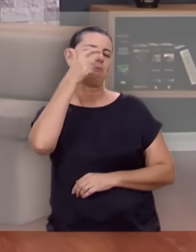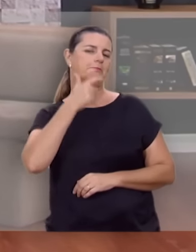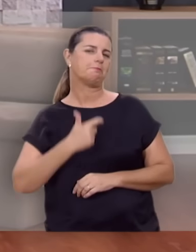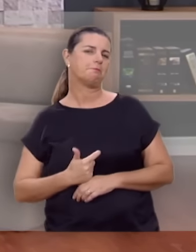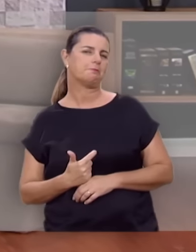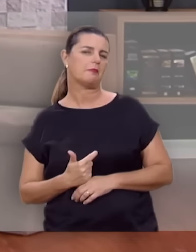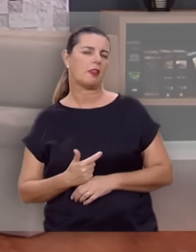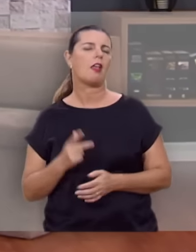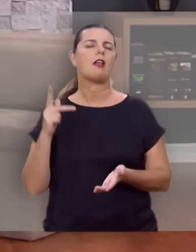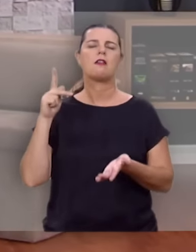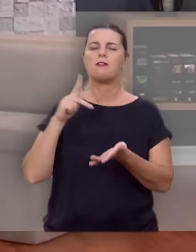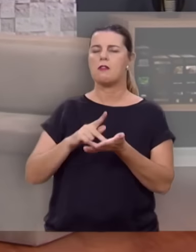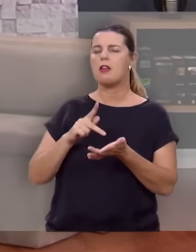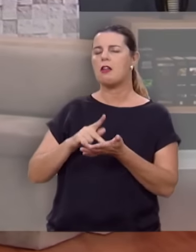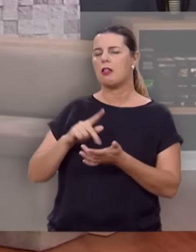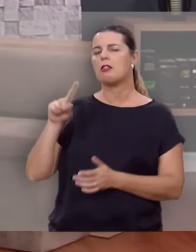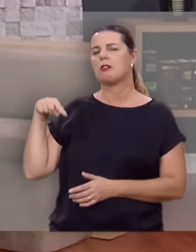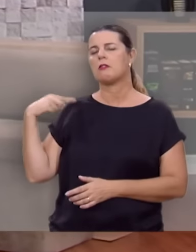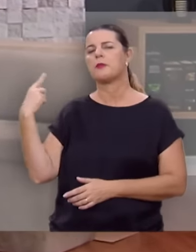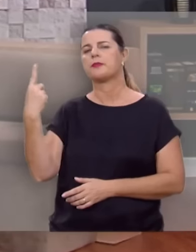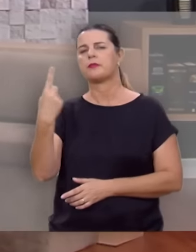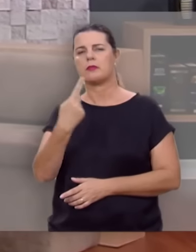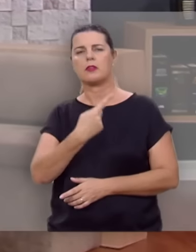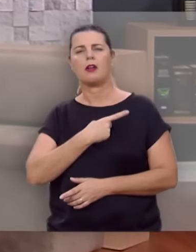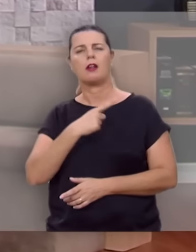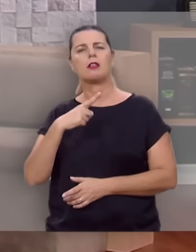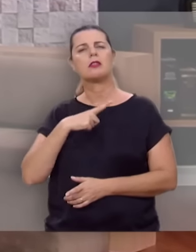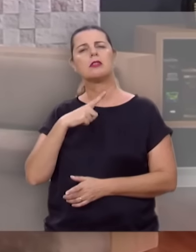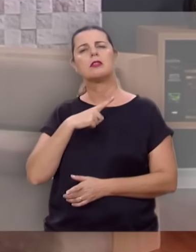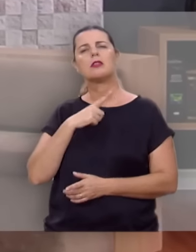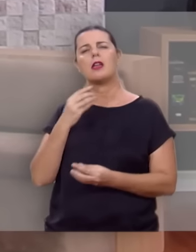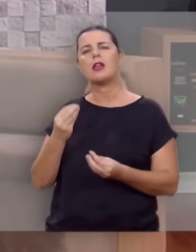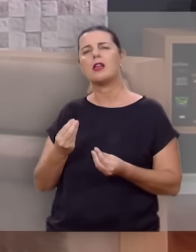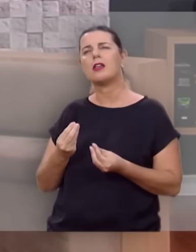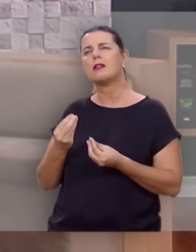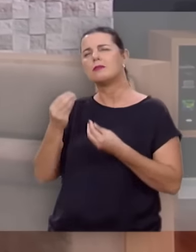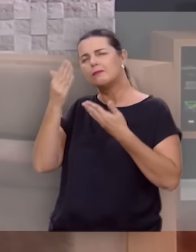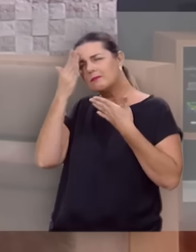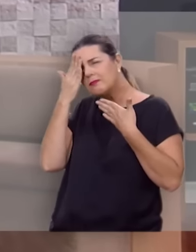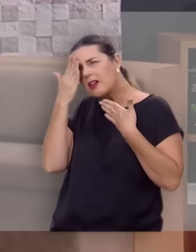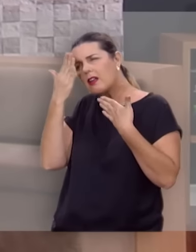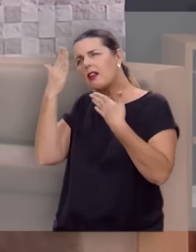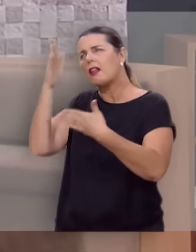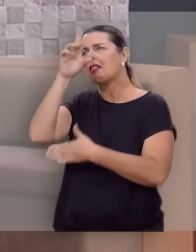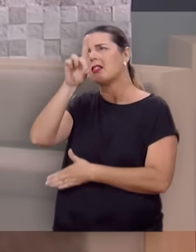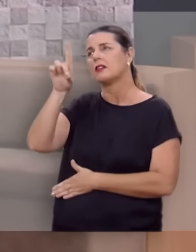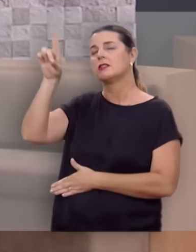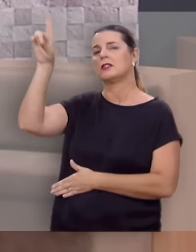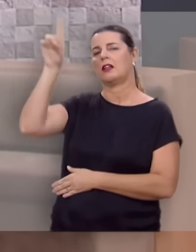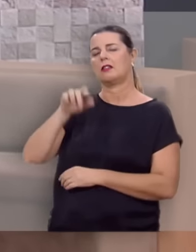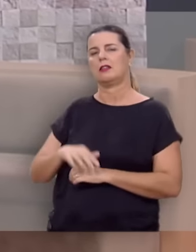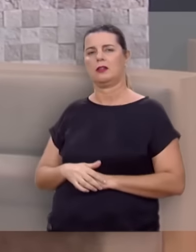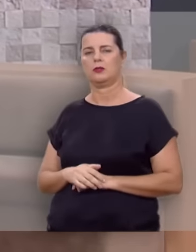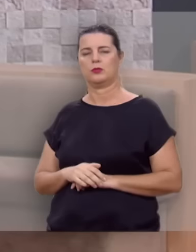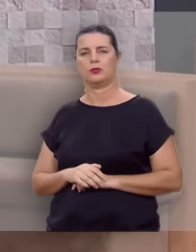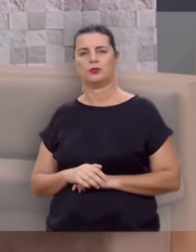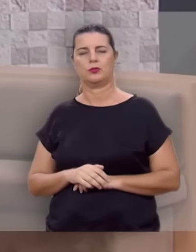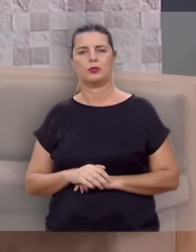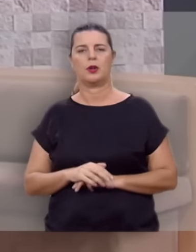na verdade, todos nós temos um tributo de gratidão a Deus